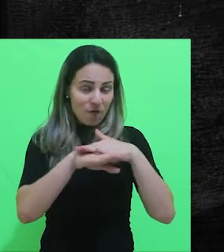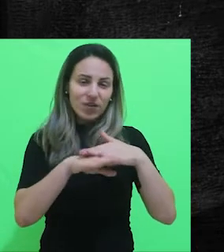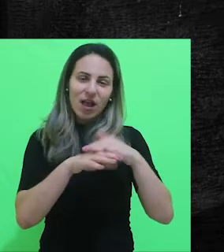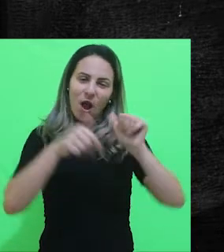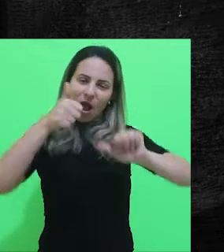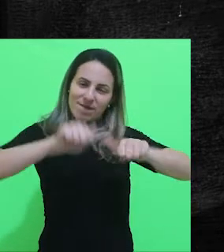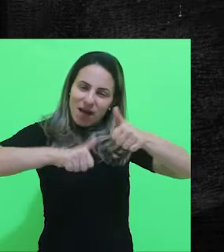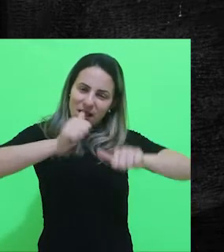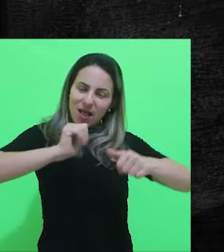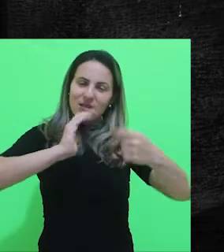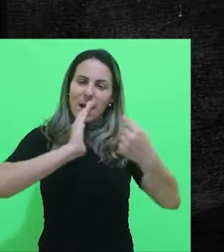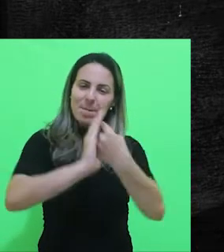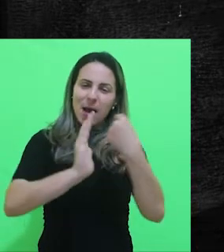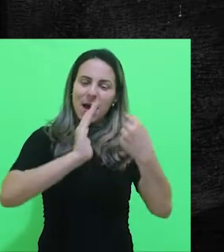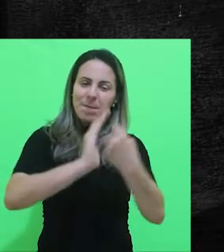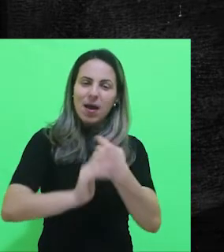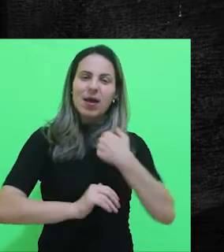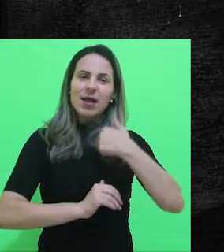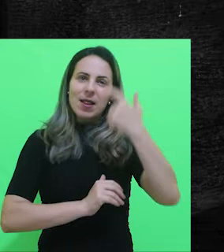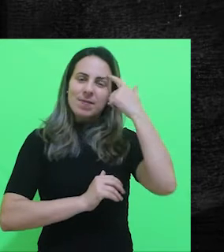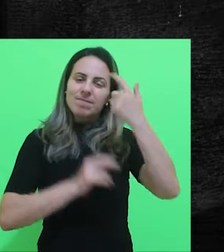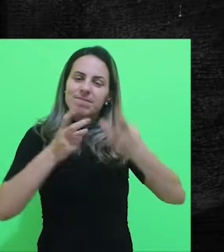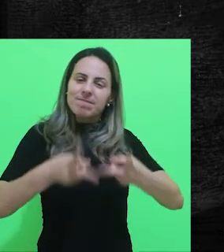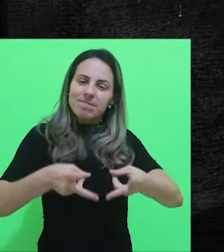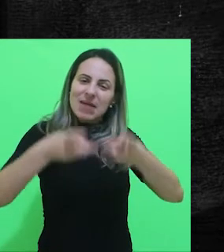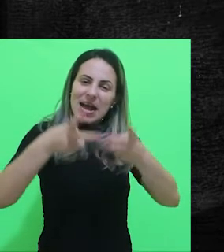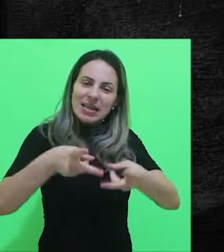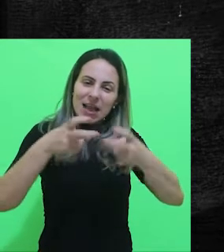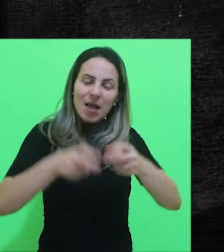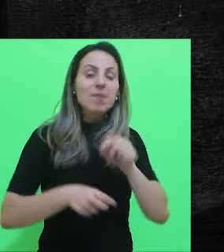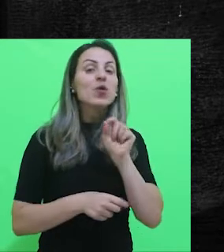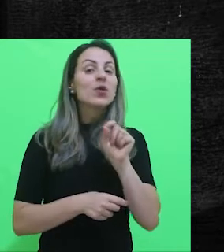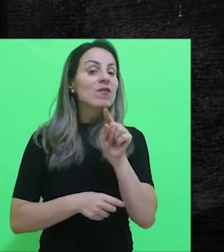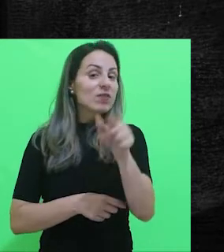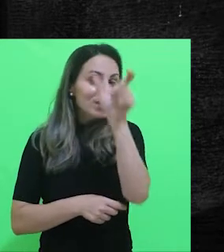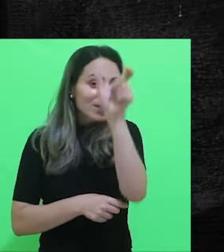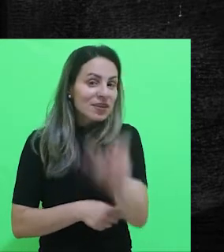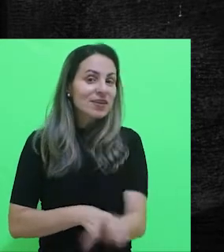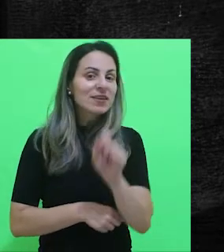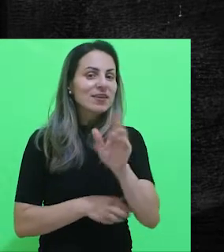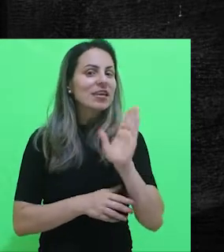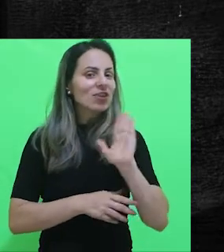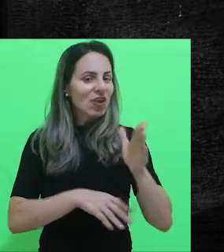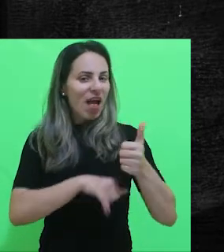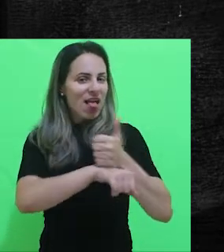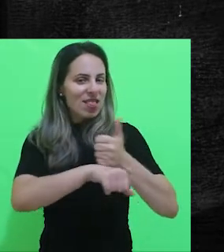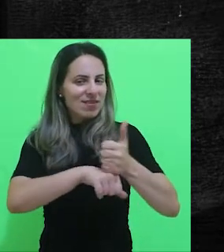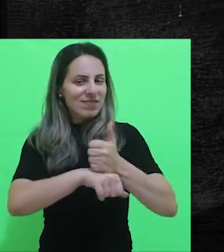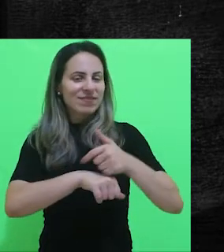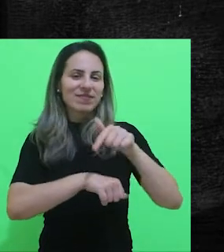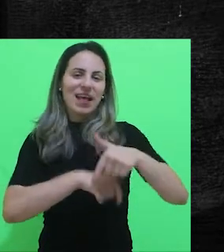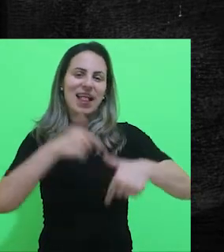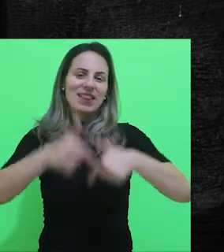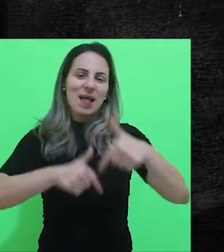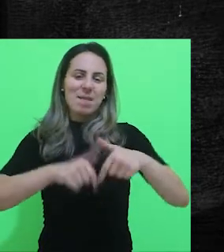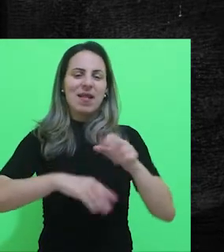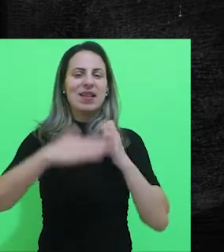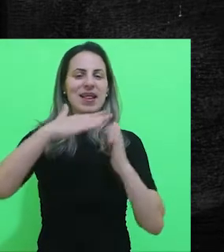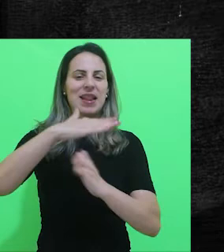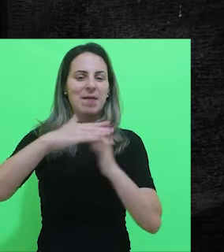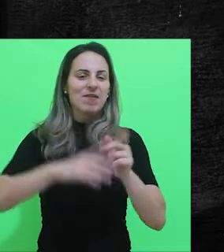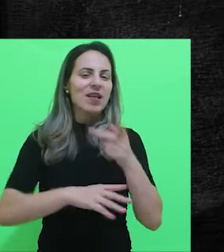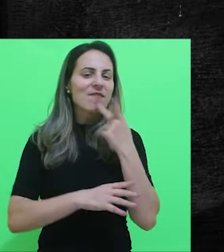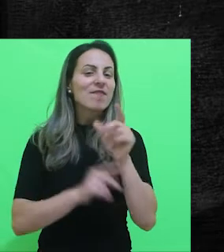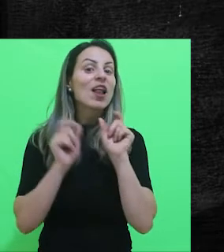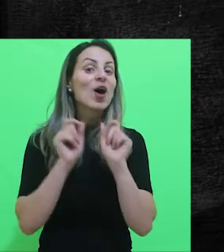entrevistador e vai fazer com que ele tenha a percepção de que você já está trabalhando naquela empresa. Ou seja, você vai